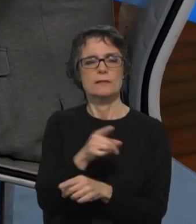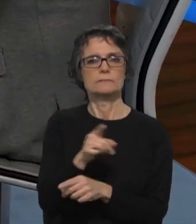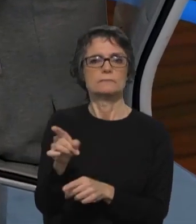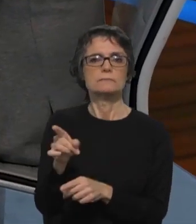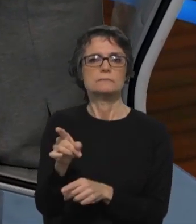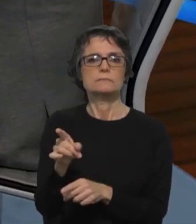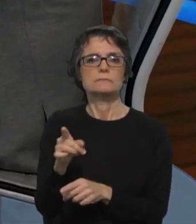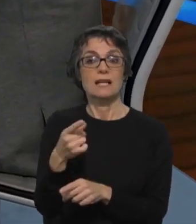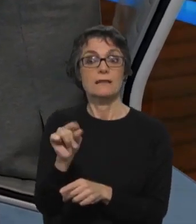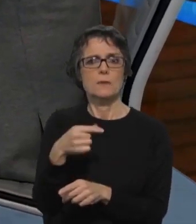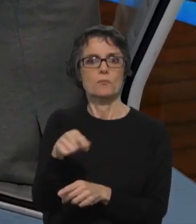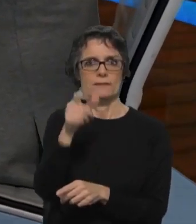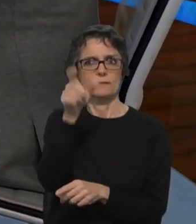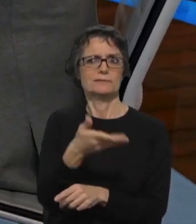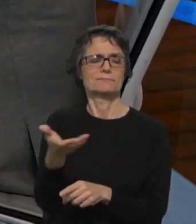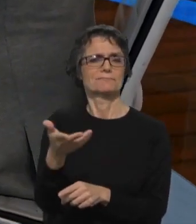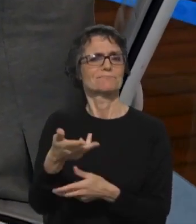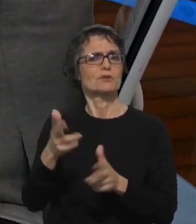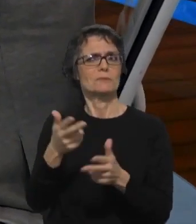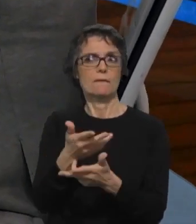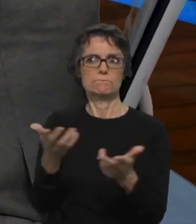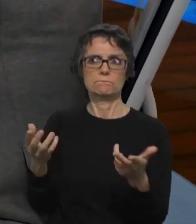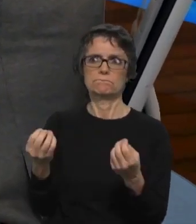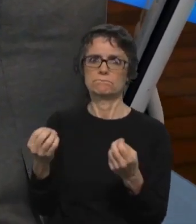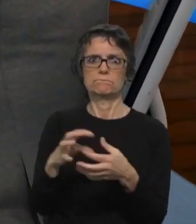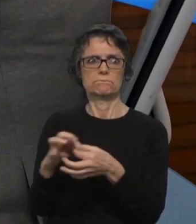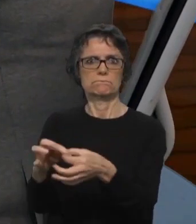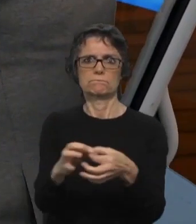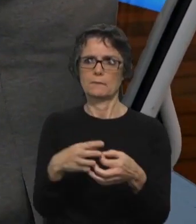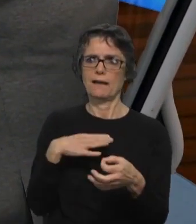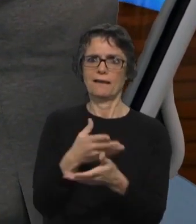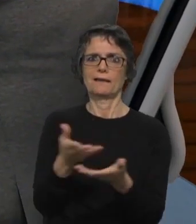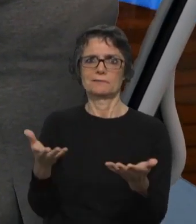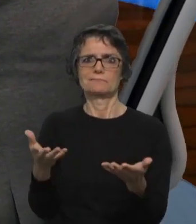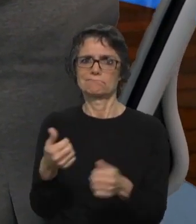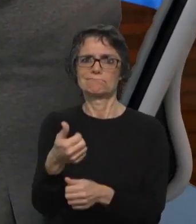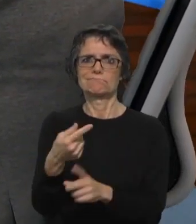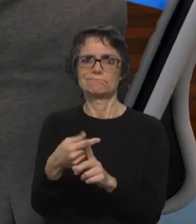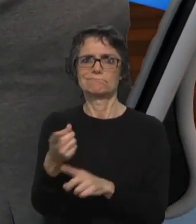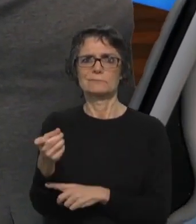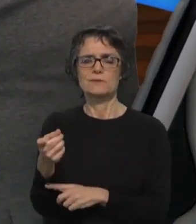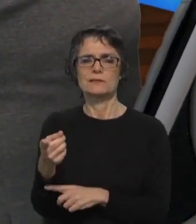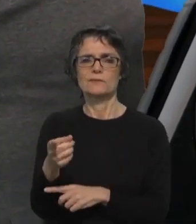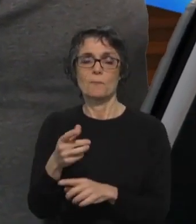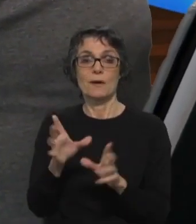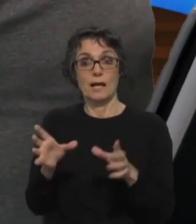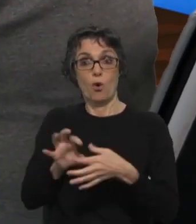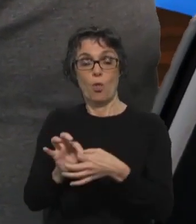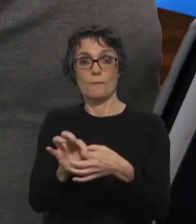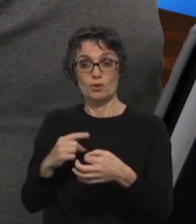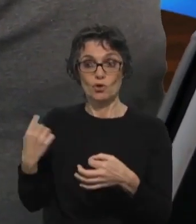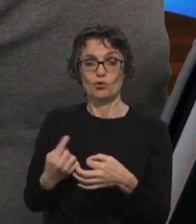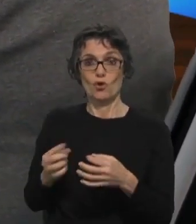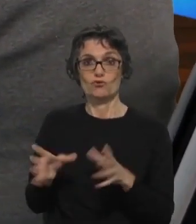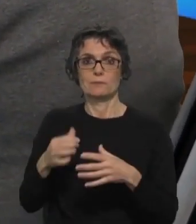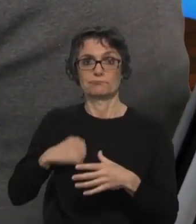do Presidente, uma grande disponibilidade para colaborar com o nosso serviço, com a nossa Pastoral, porque é que a